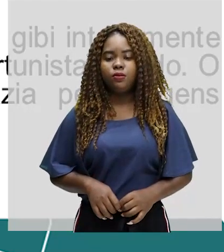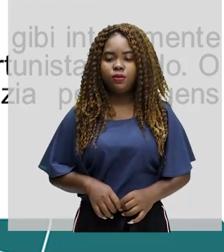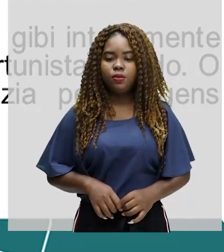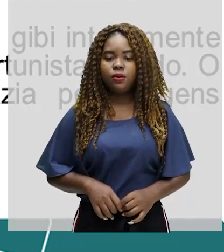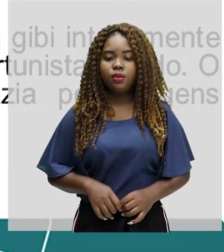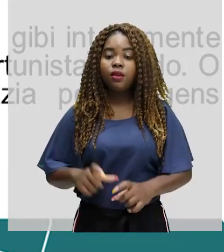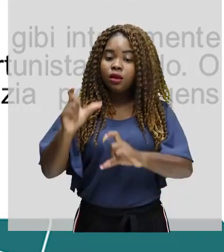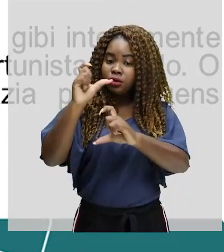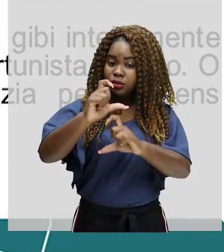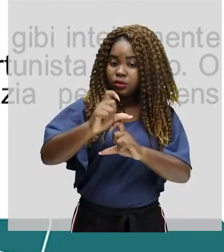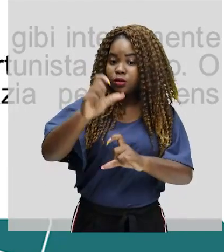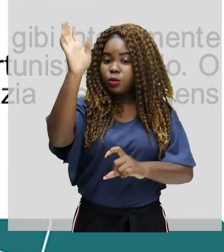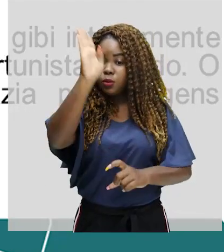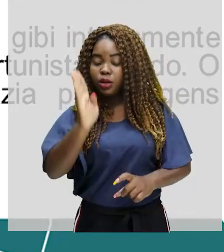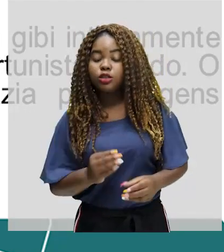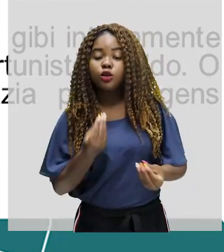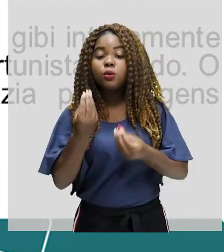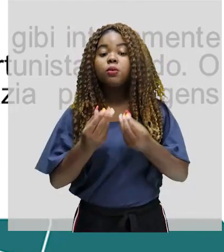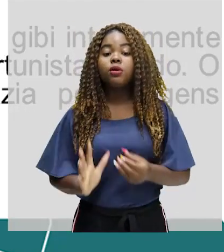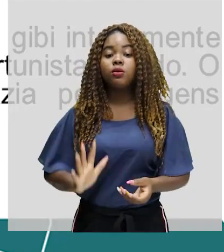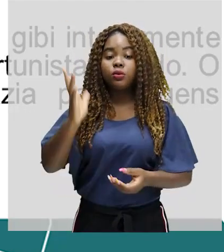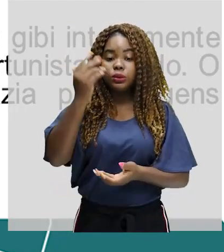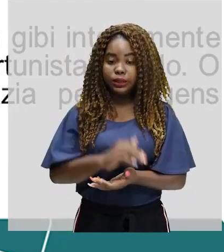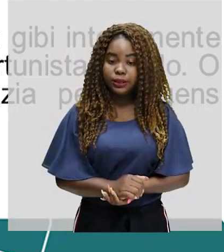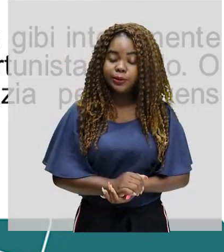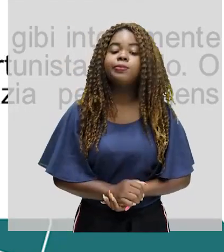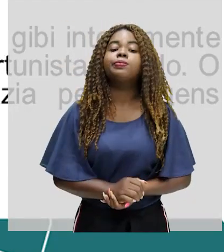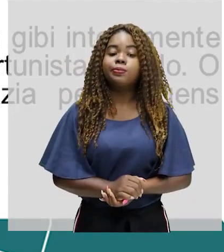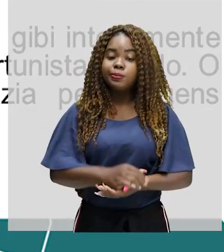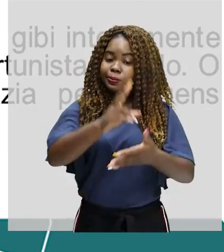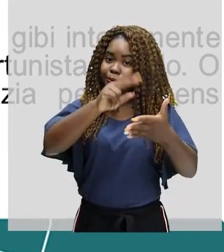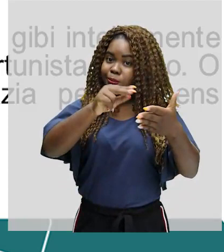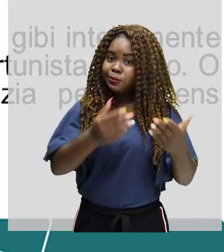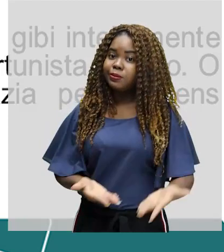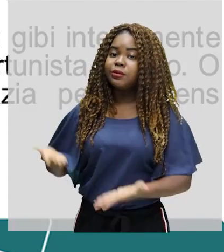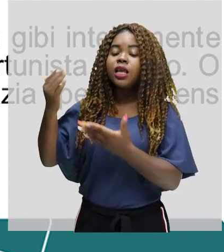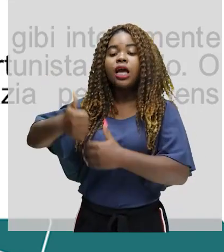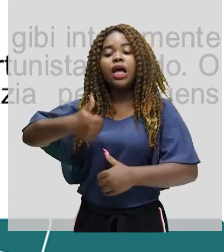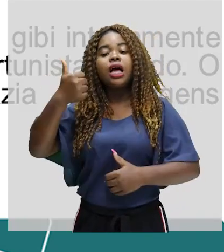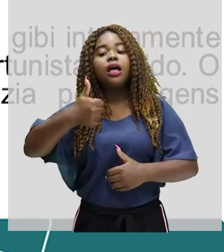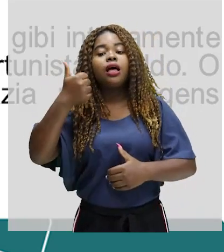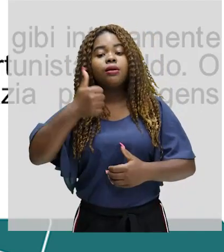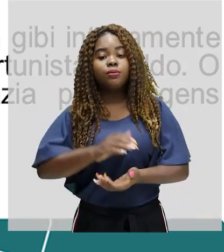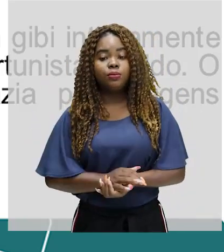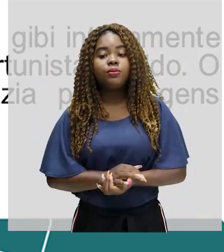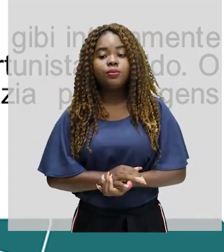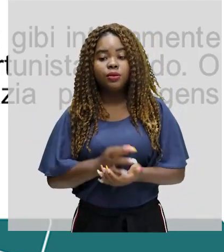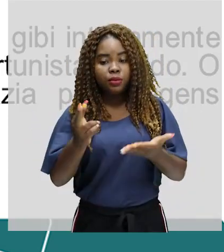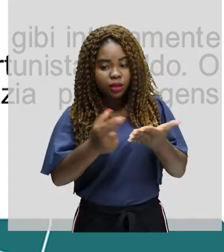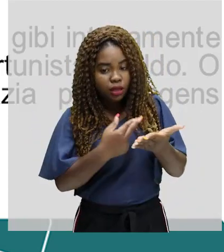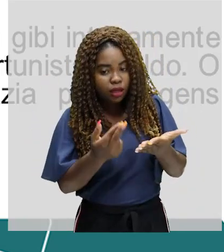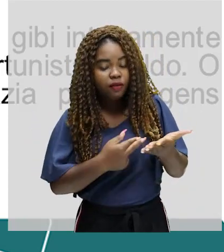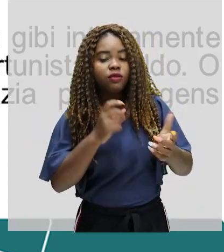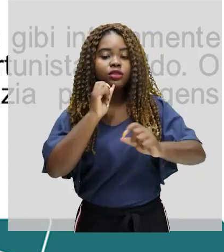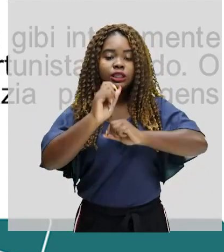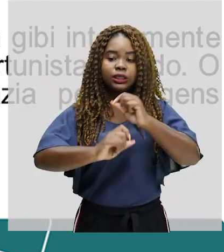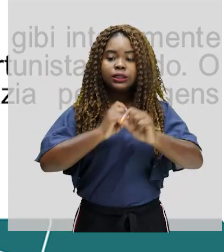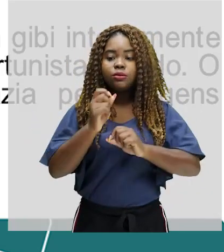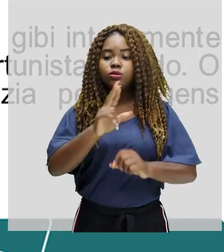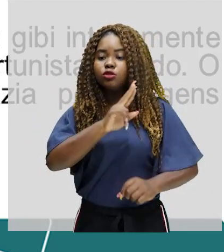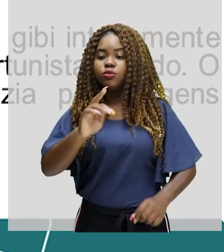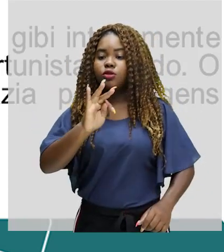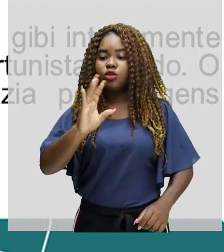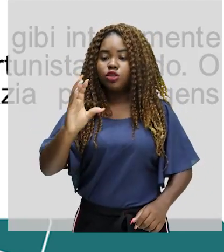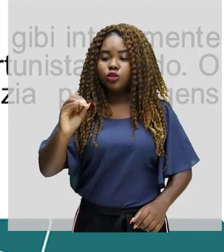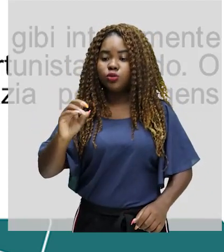História em quadrinhos no Brasil. No Brasil, a primeira revista em quadrinhos chamou-se O Tico-Tico, e foi publicada em